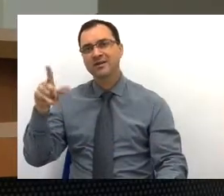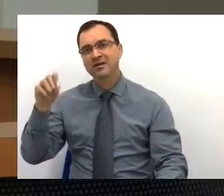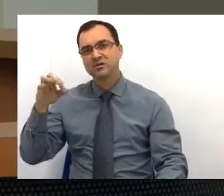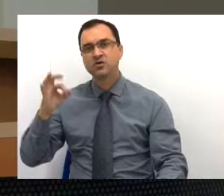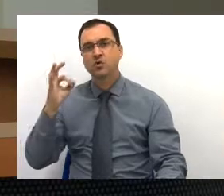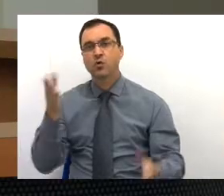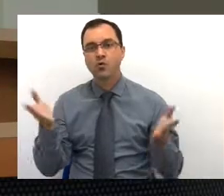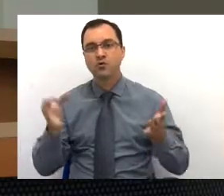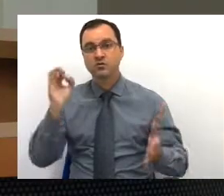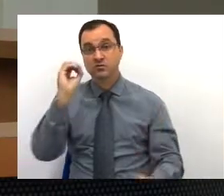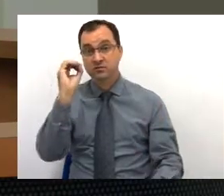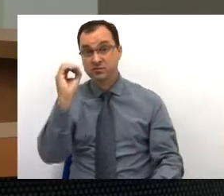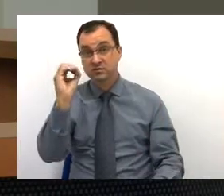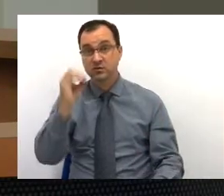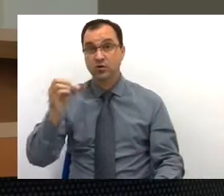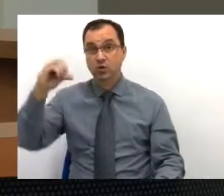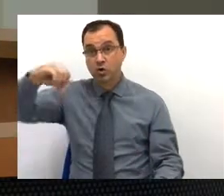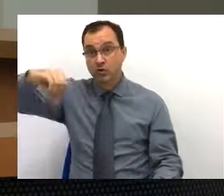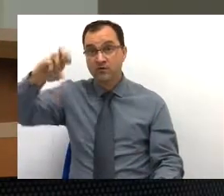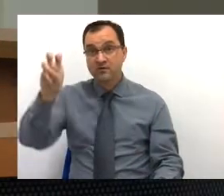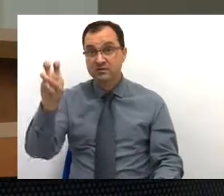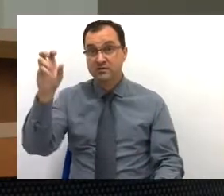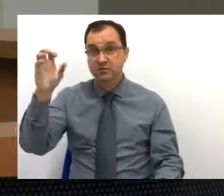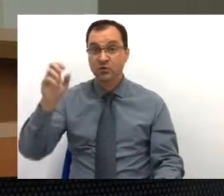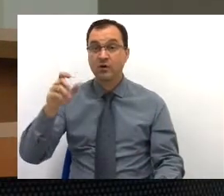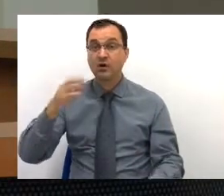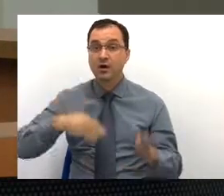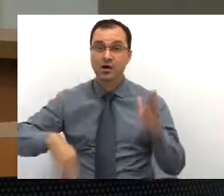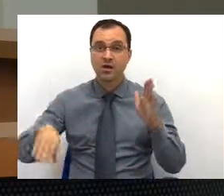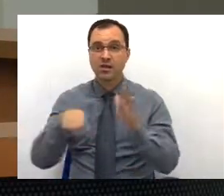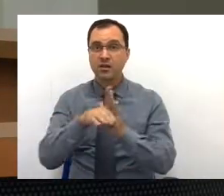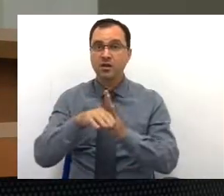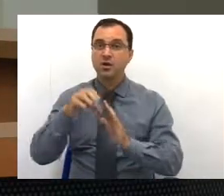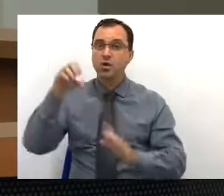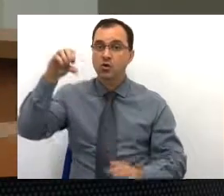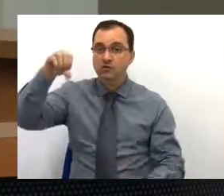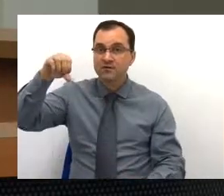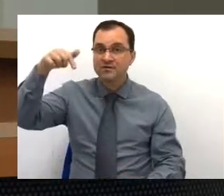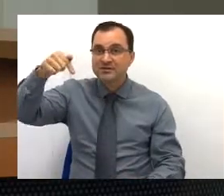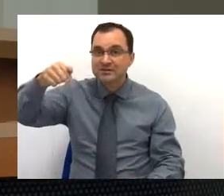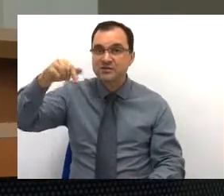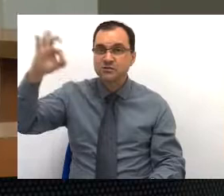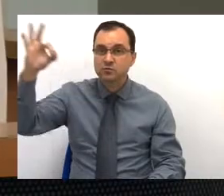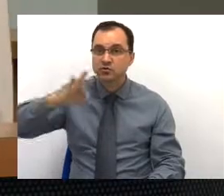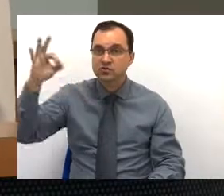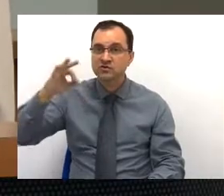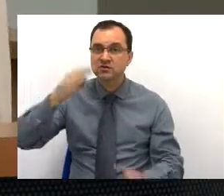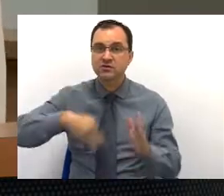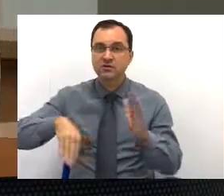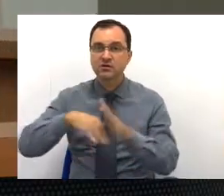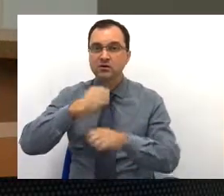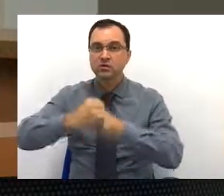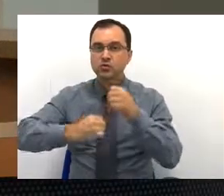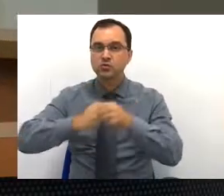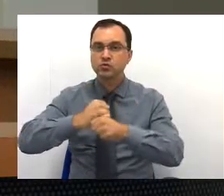O objetivo é 95 em 2014, até chegar em 97% em 2017.